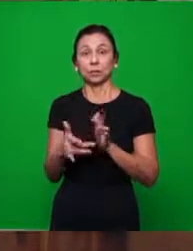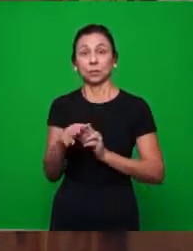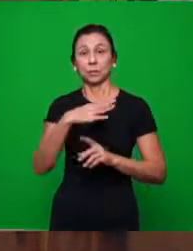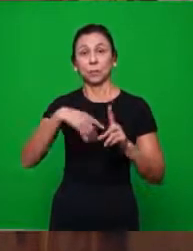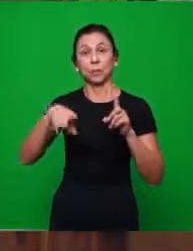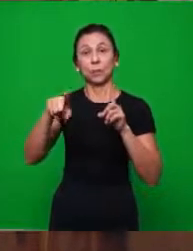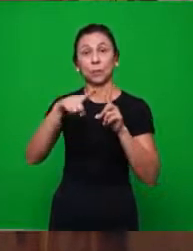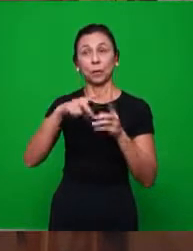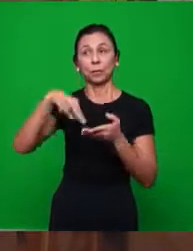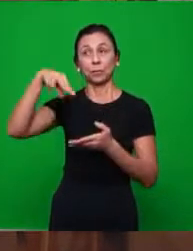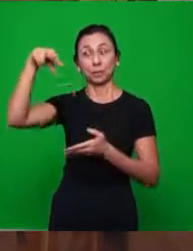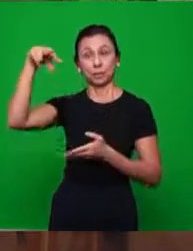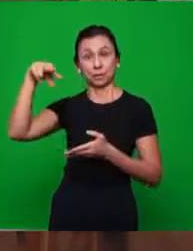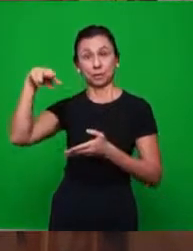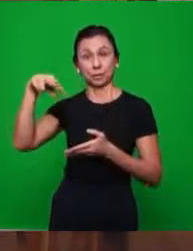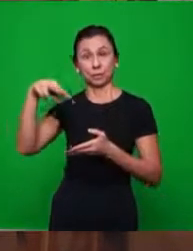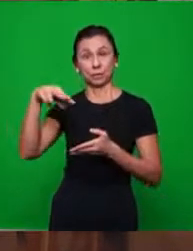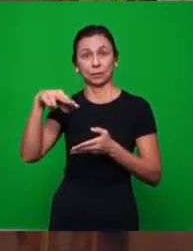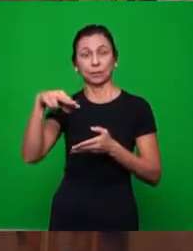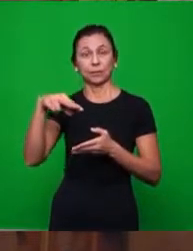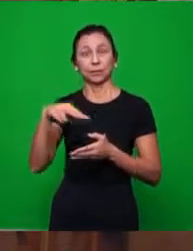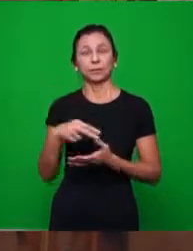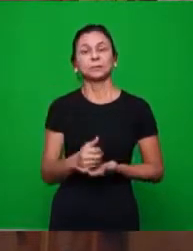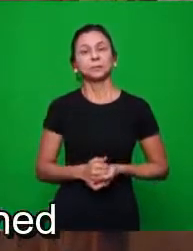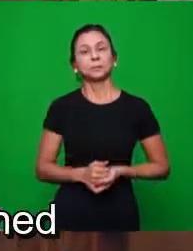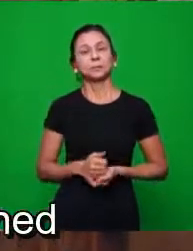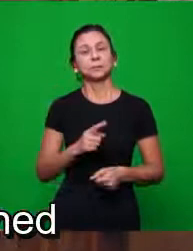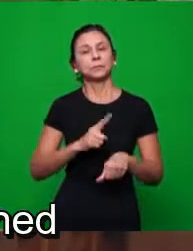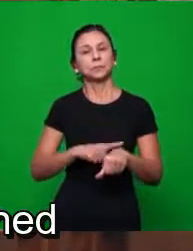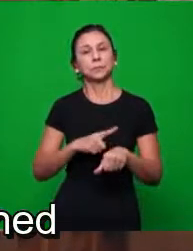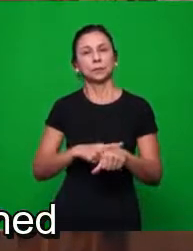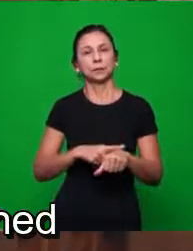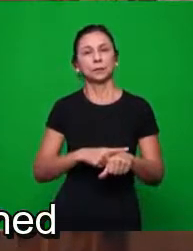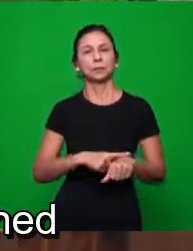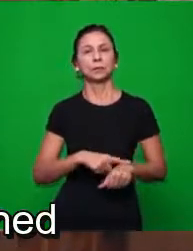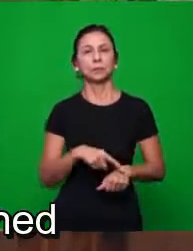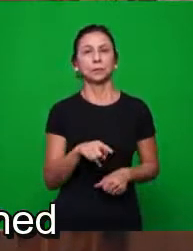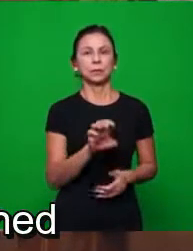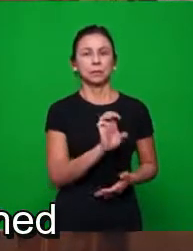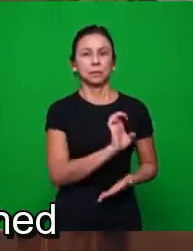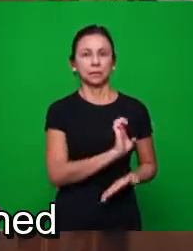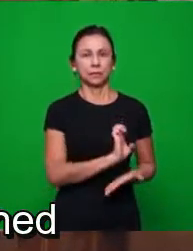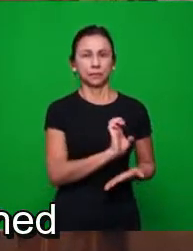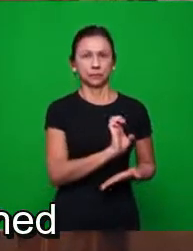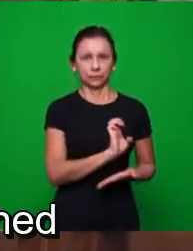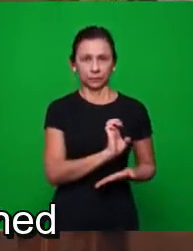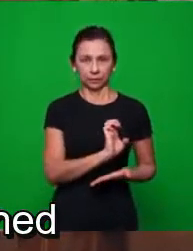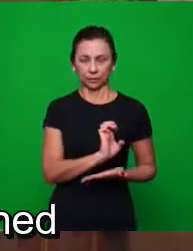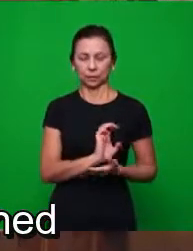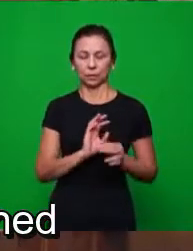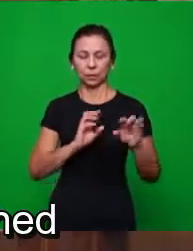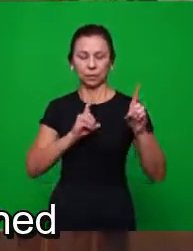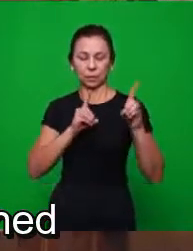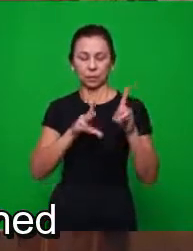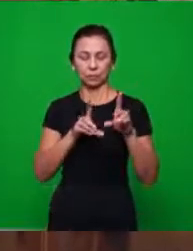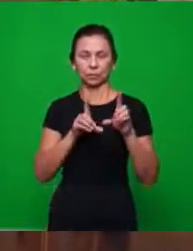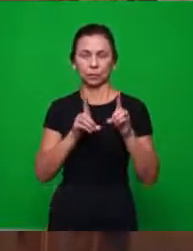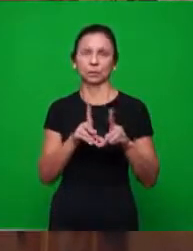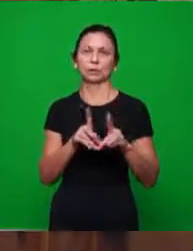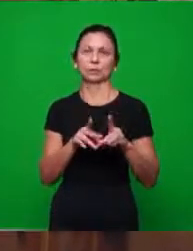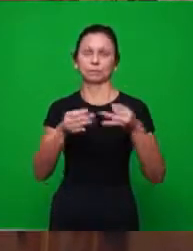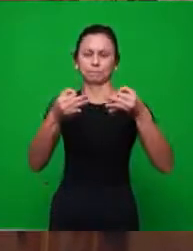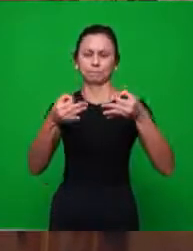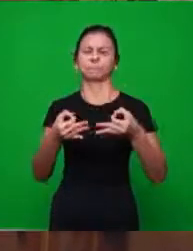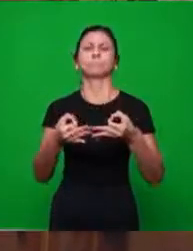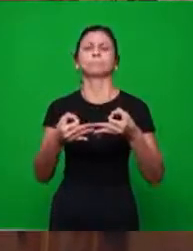Esse primeiro período, agora, foi o período de Éfeso, onde a doutrina foi estabelecida. E